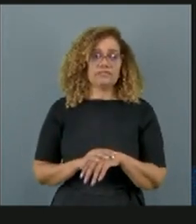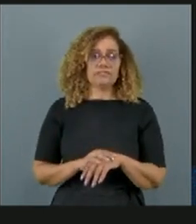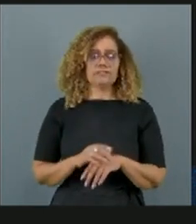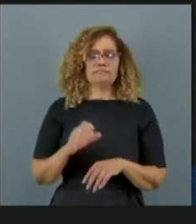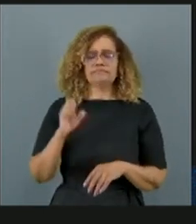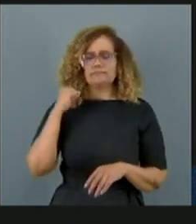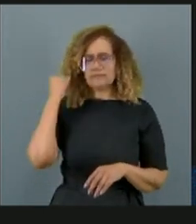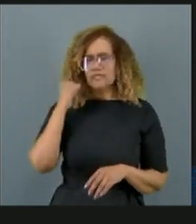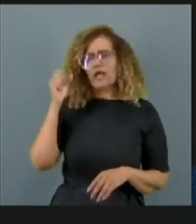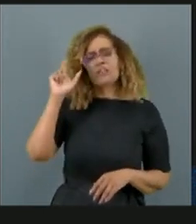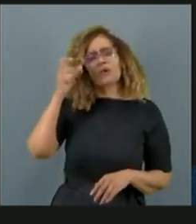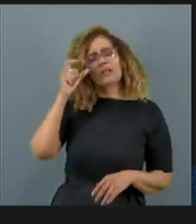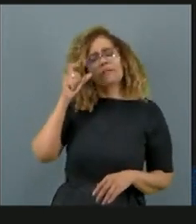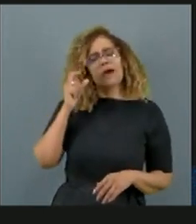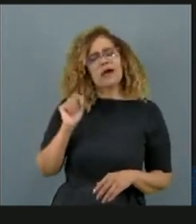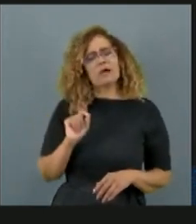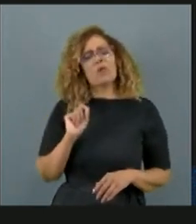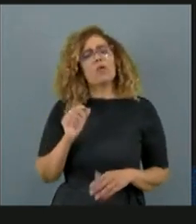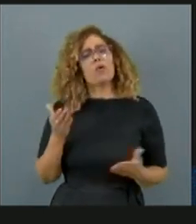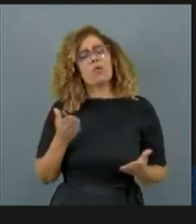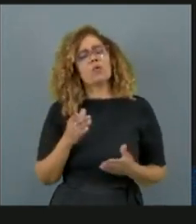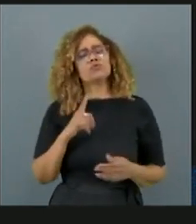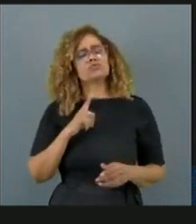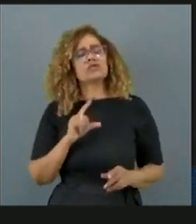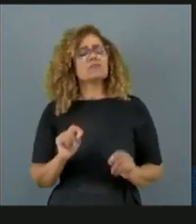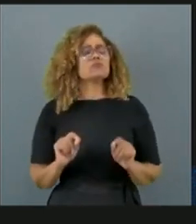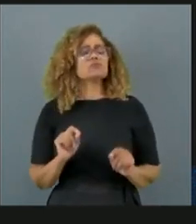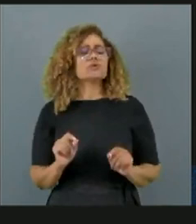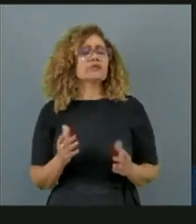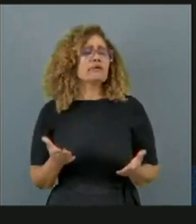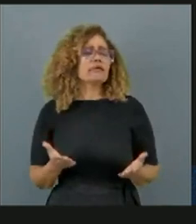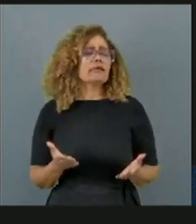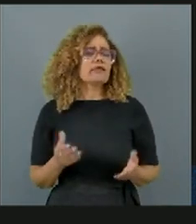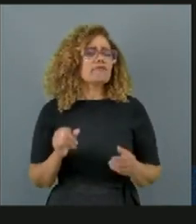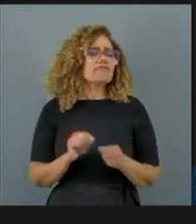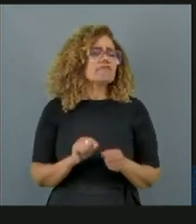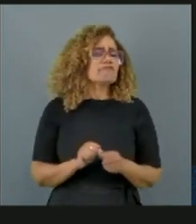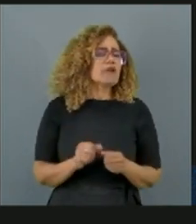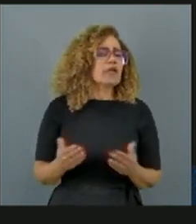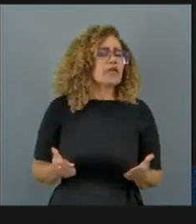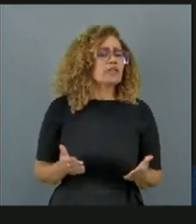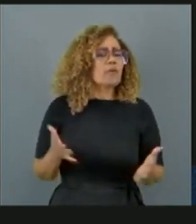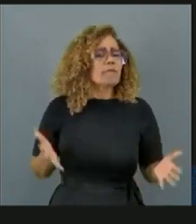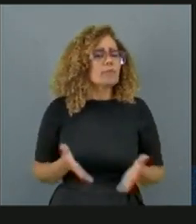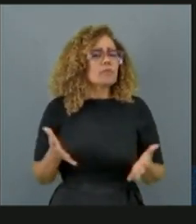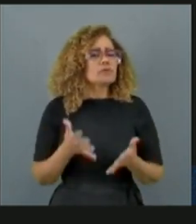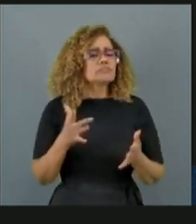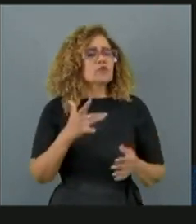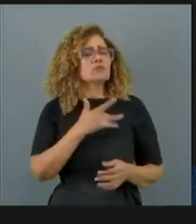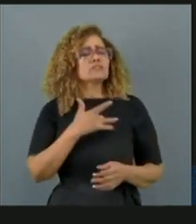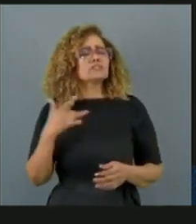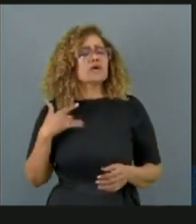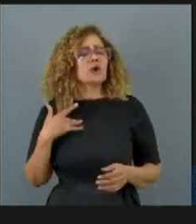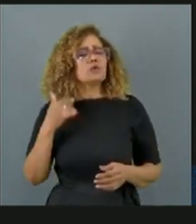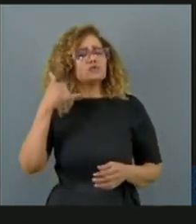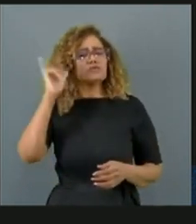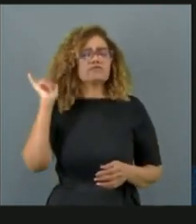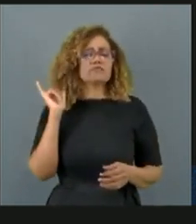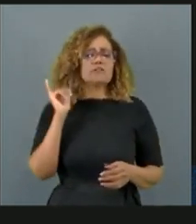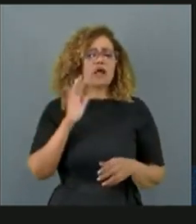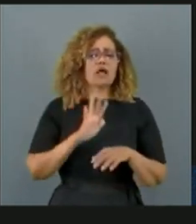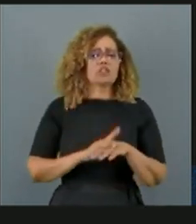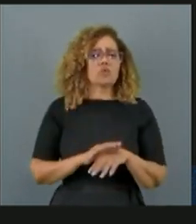Damares, o que nós temos hoje, senadora, feito em relação à promoção da saúde e prevenção de doença?